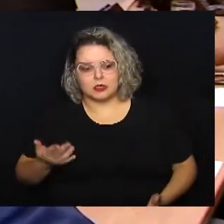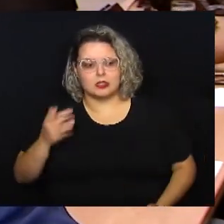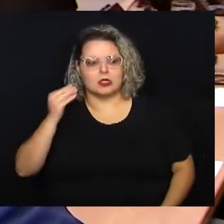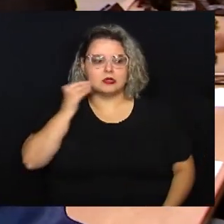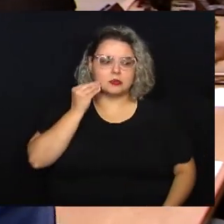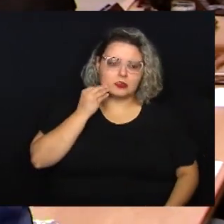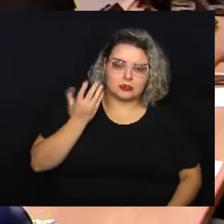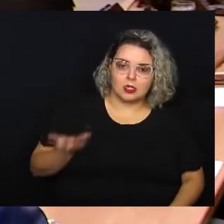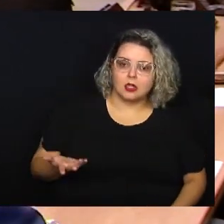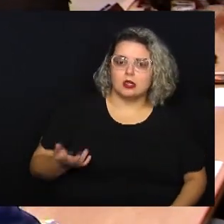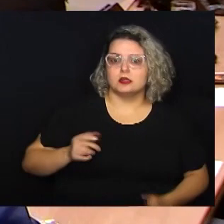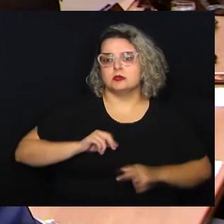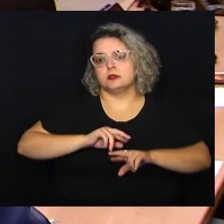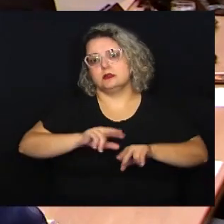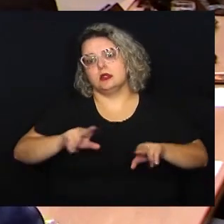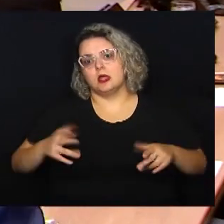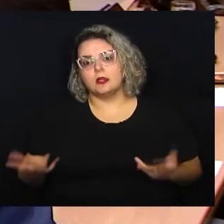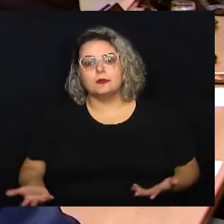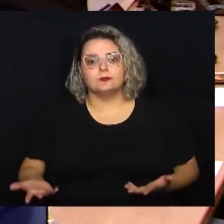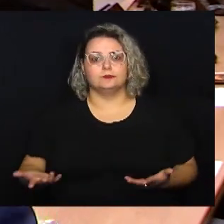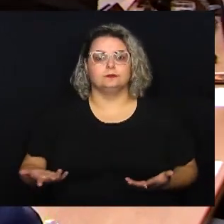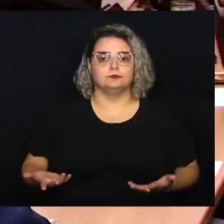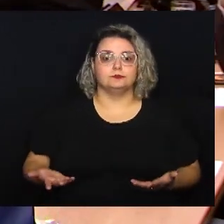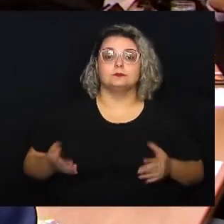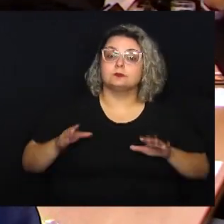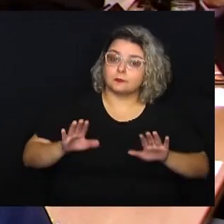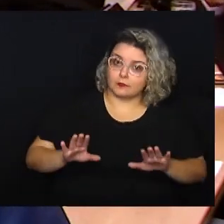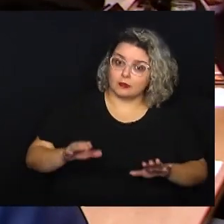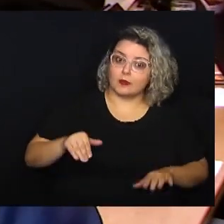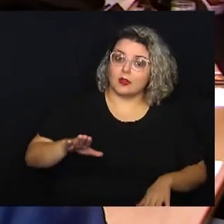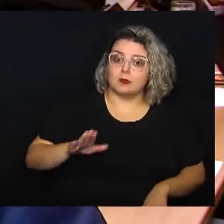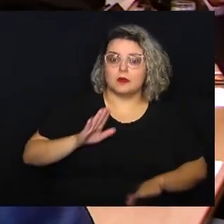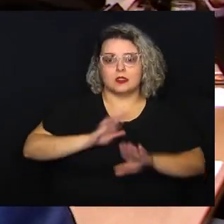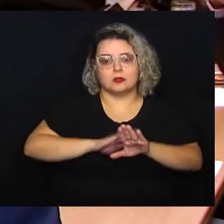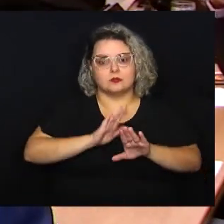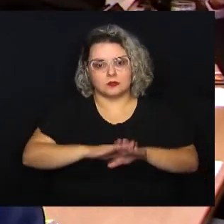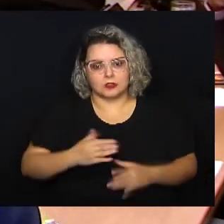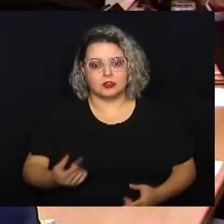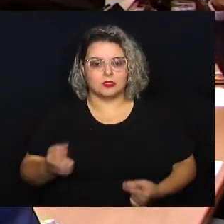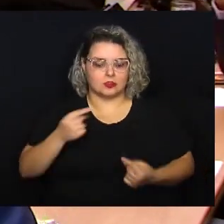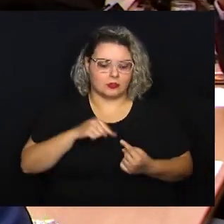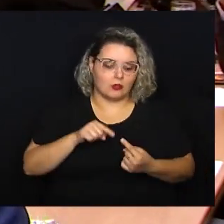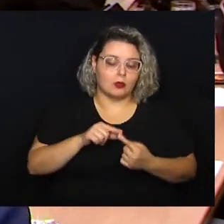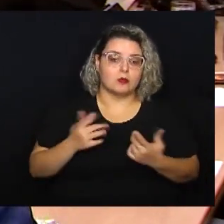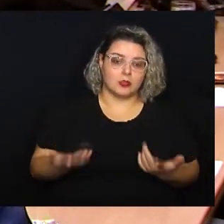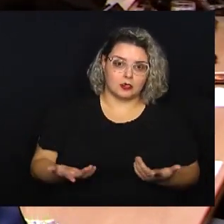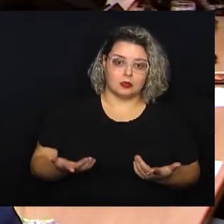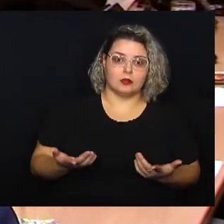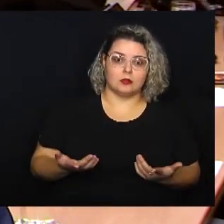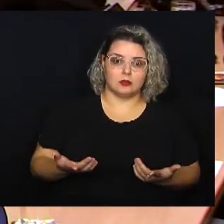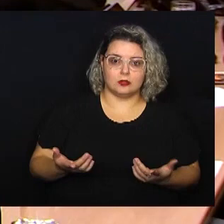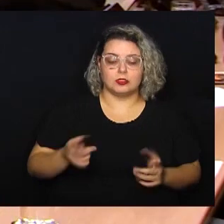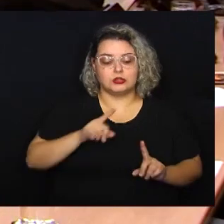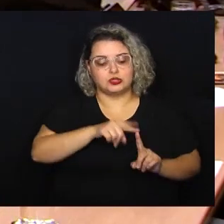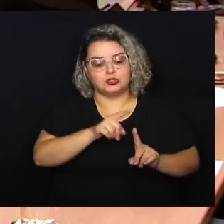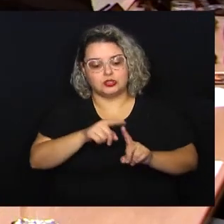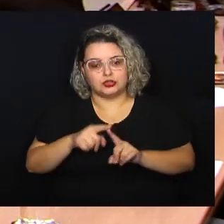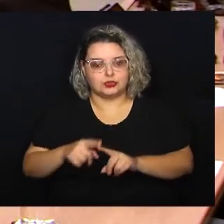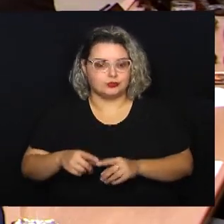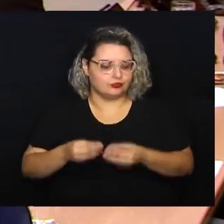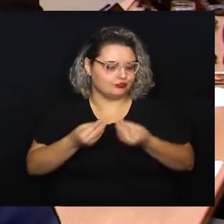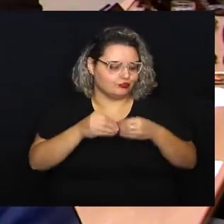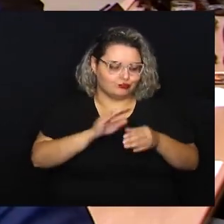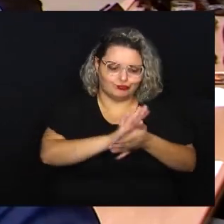como são várias, dá para a gente conseguir um preço menor, enfim. Mas é mais uma ação, mais objetivo para que tipos de